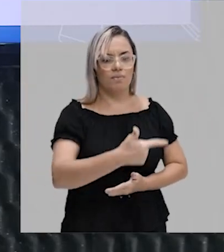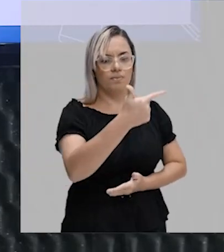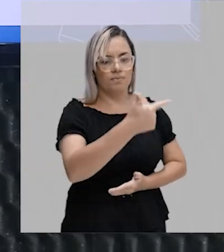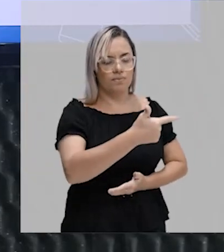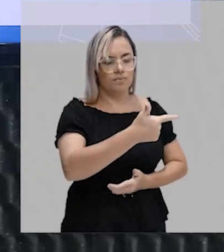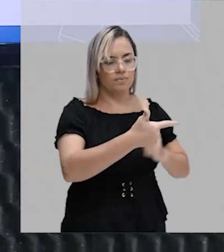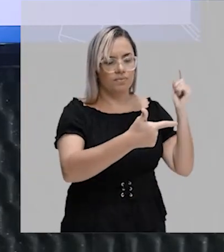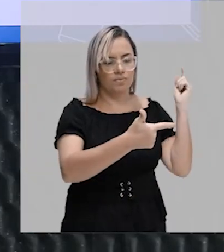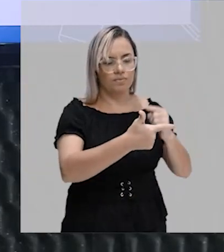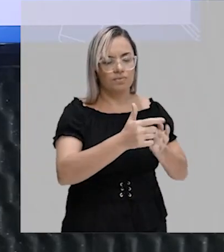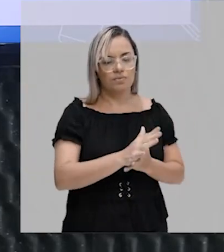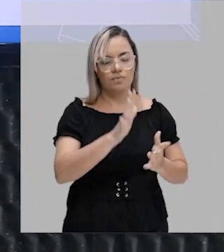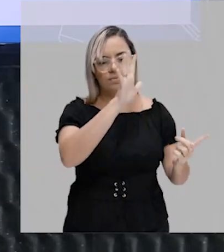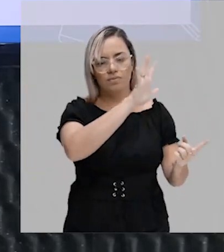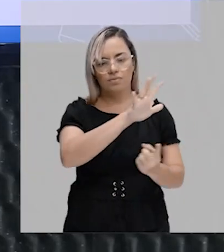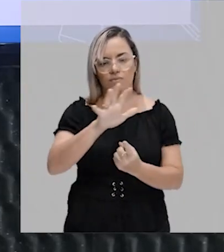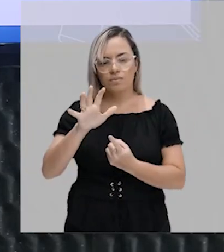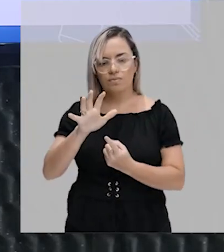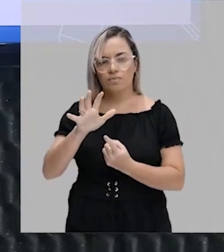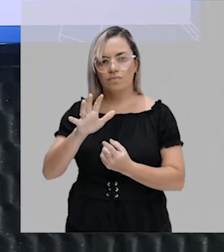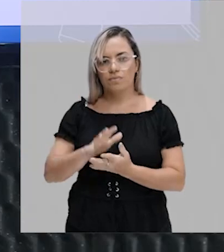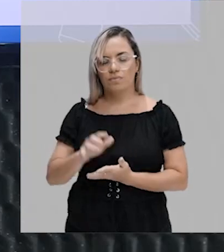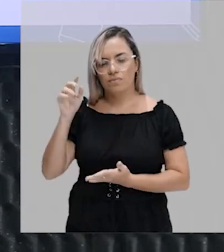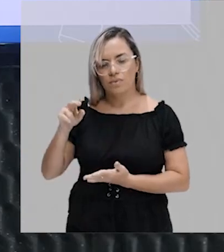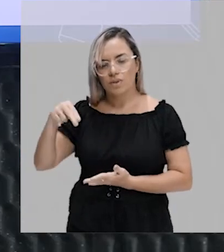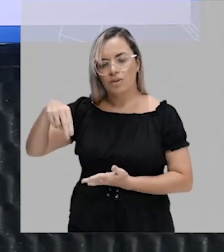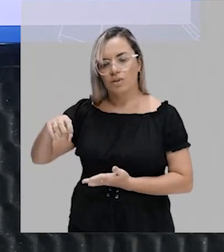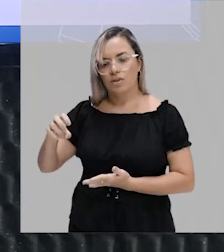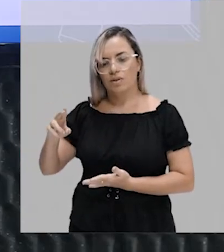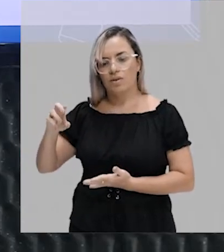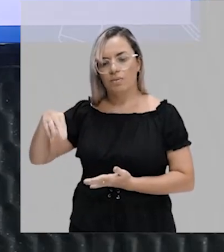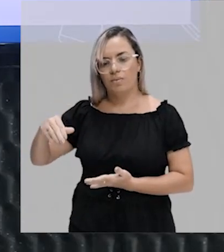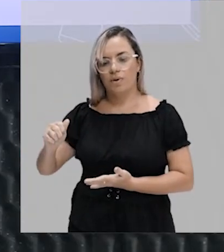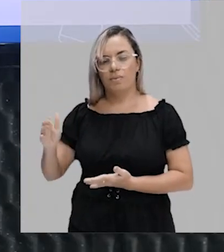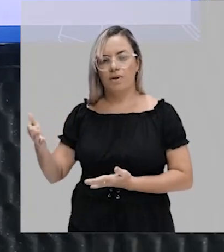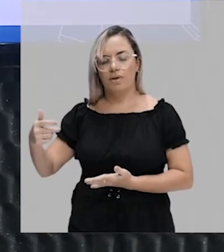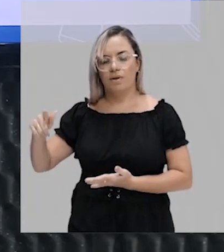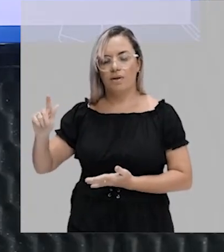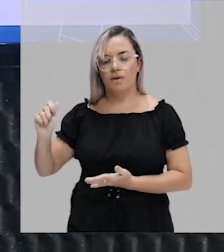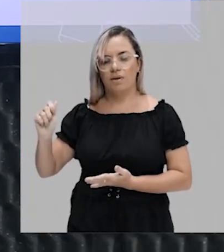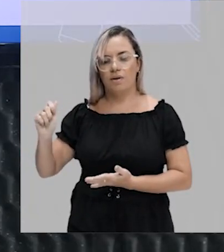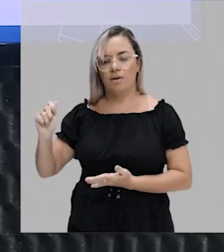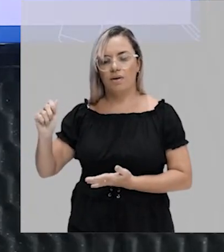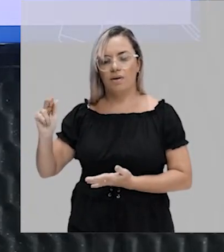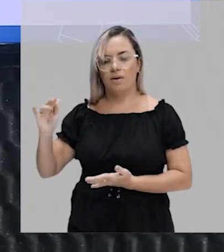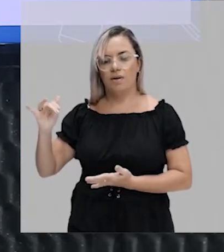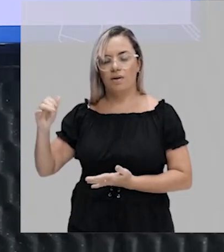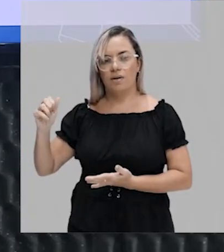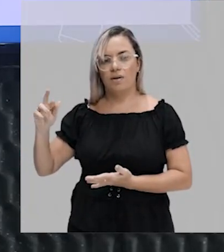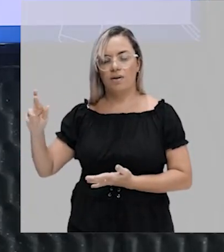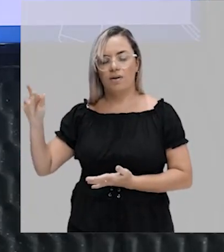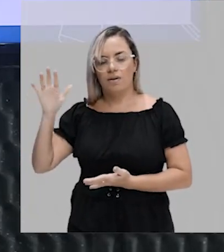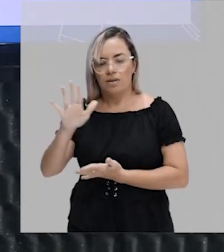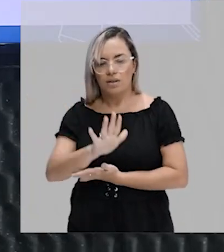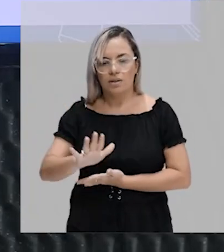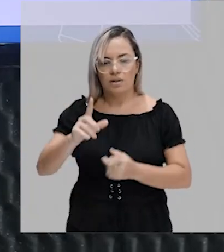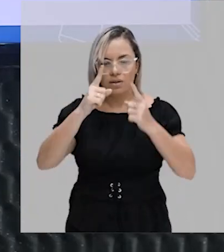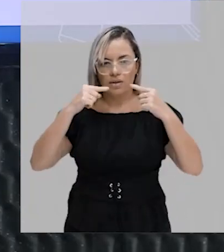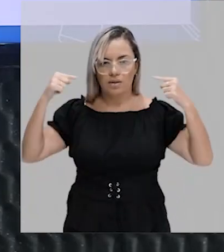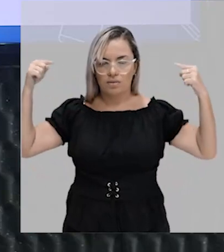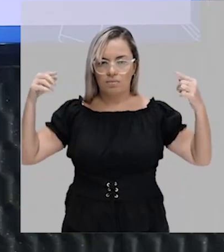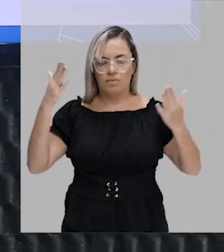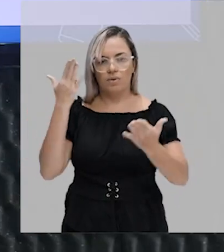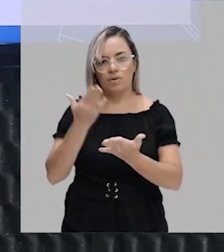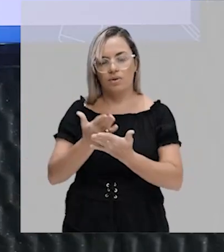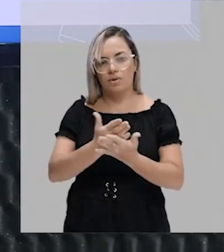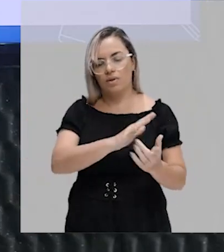a gente vai ver as contribuições de Neumagiar, que é uma estudiosa dessa área aí sobre o patriarcado e seus